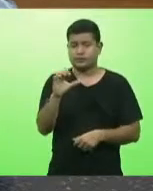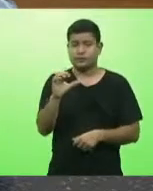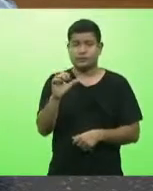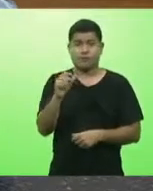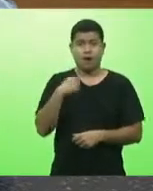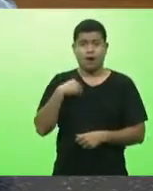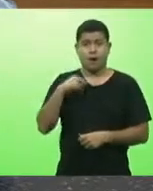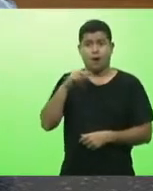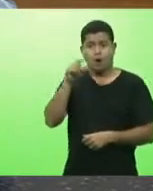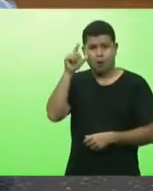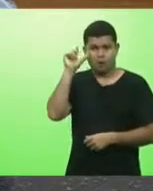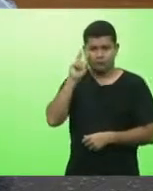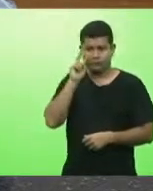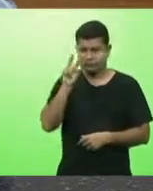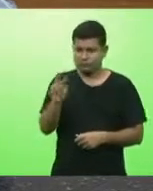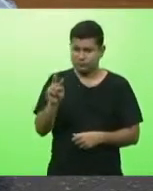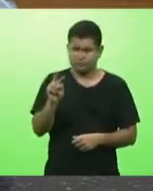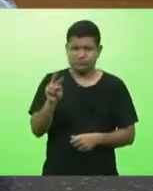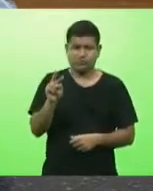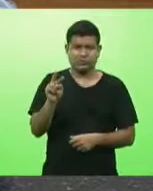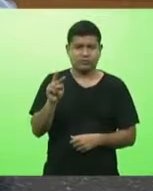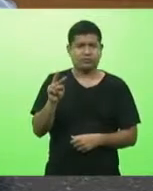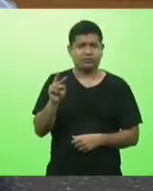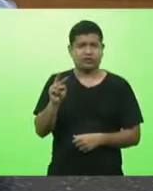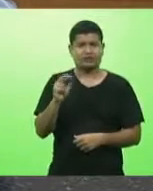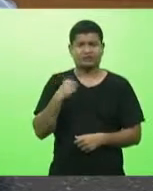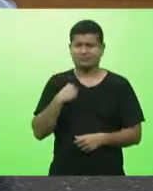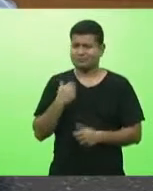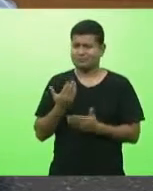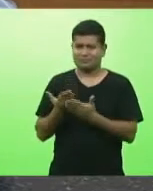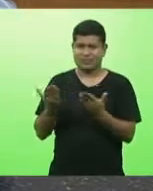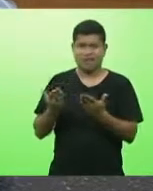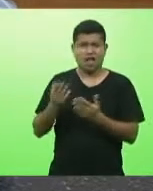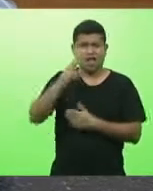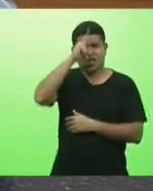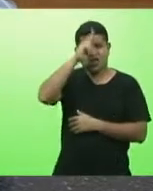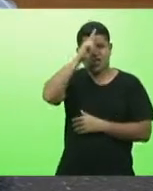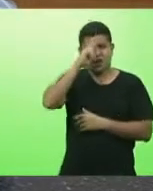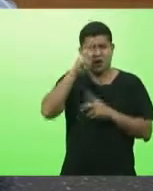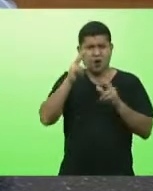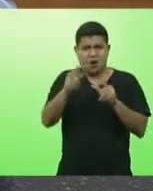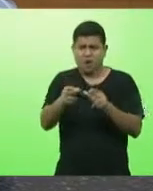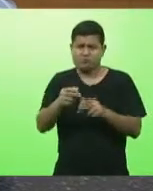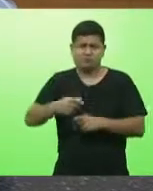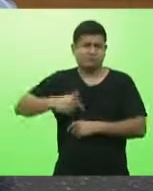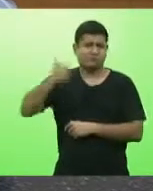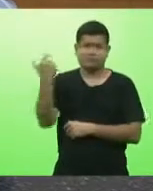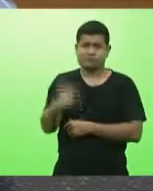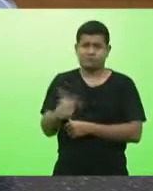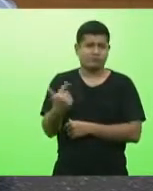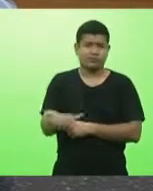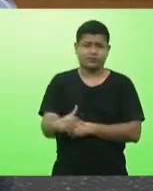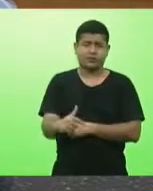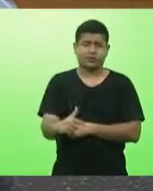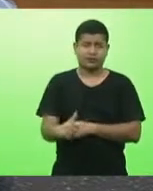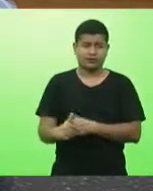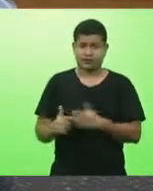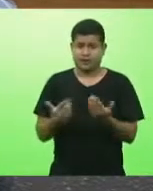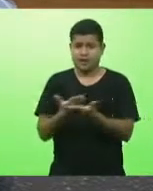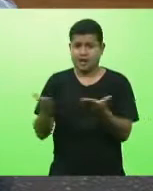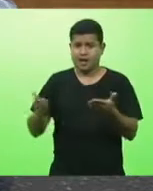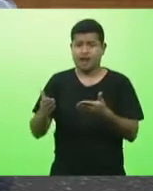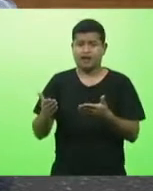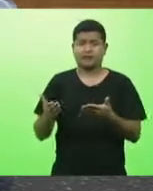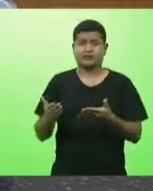não tem precedentes na nossa história catarinenses que não